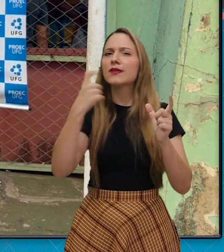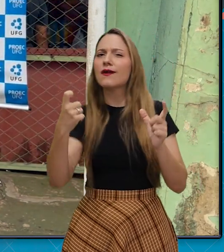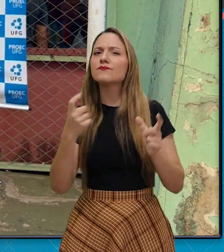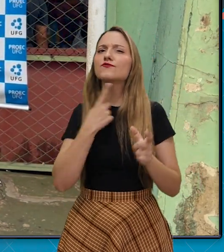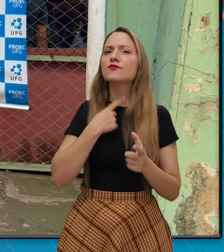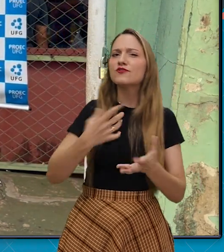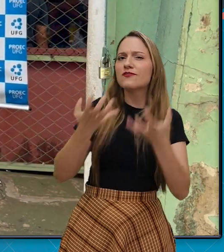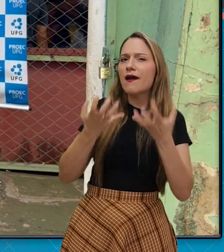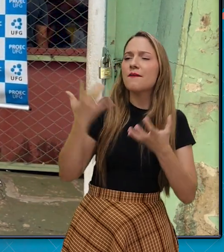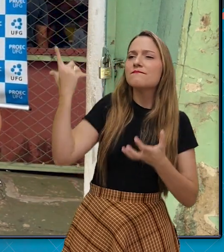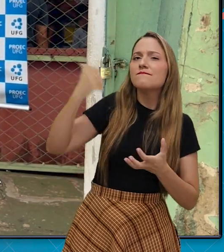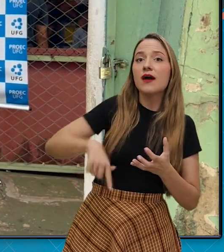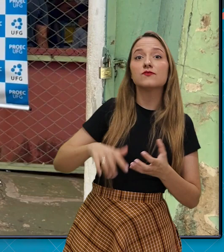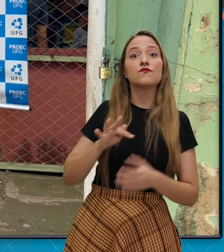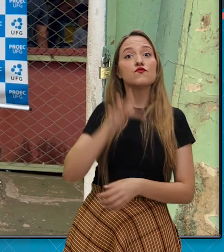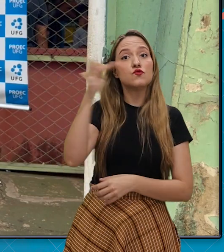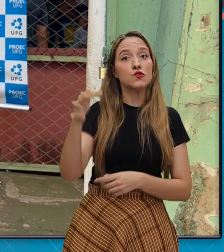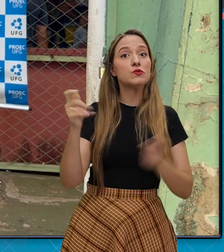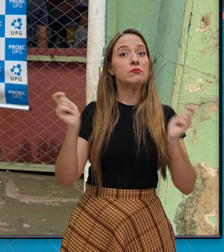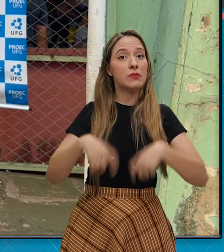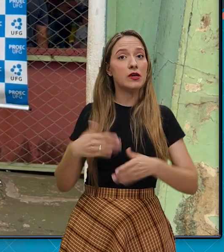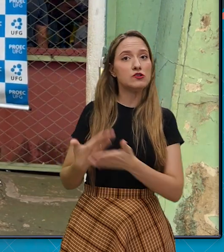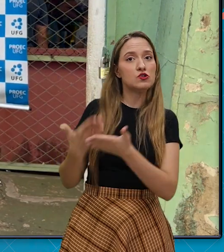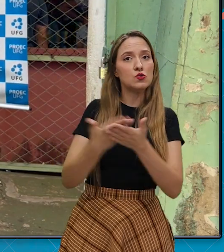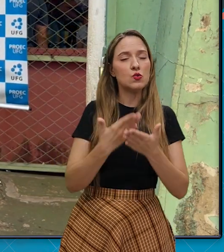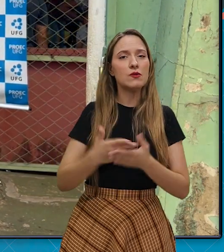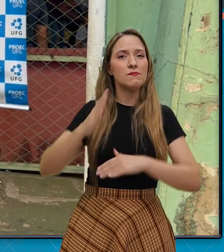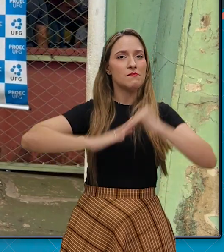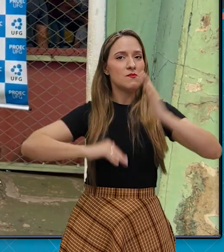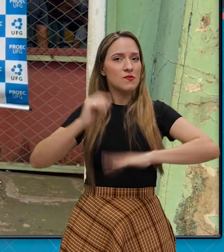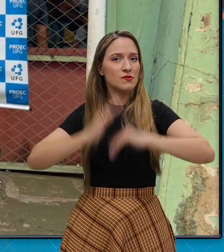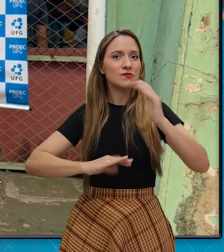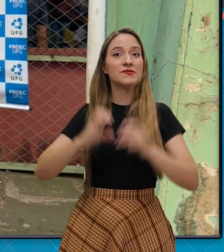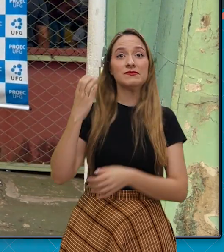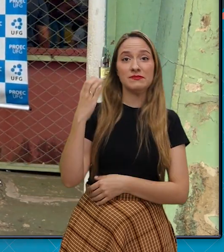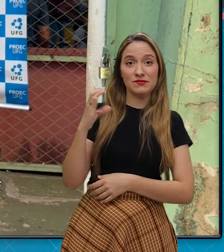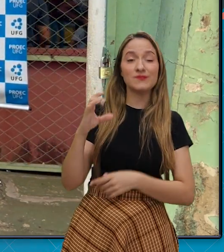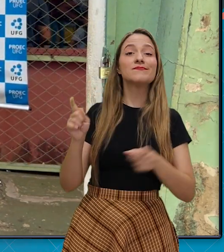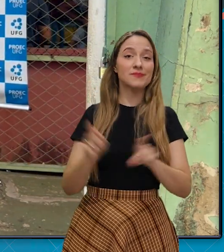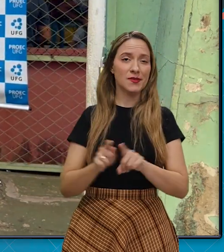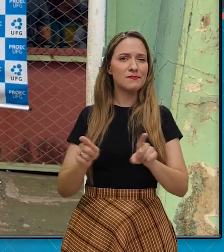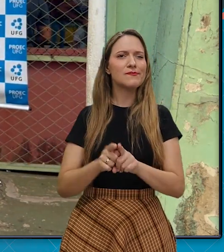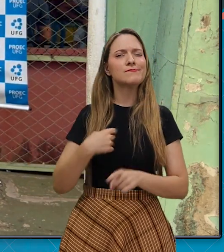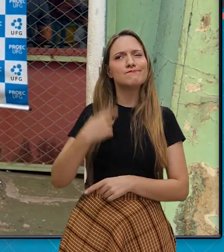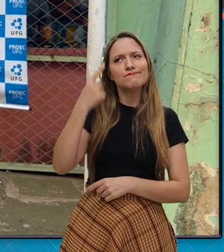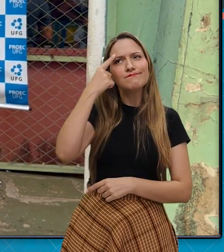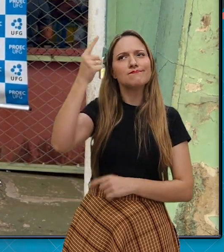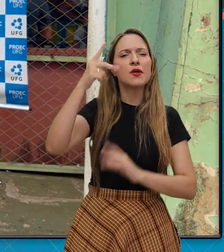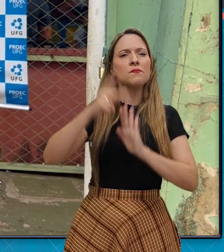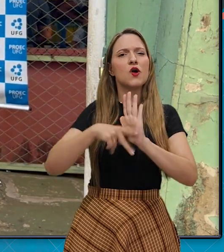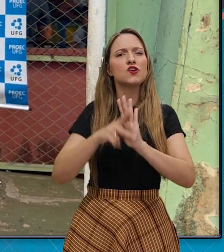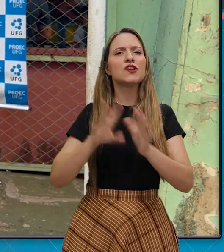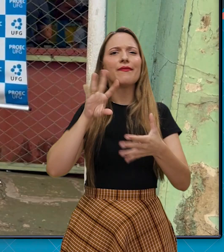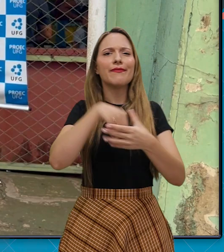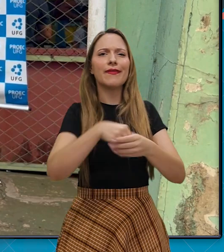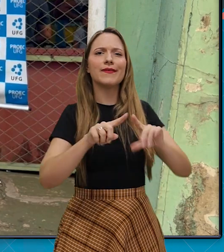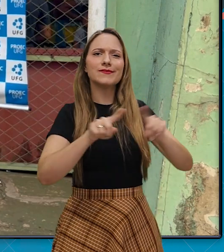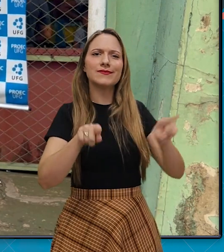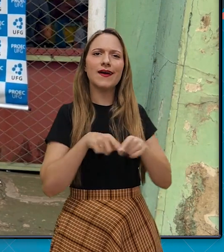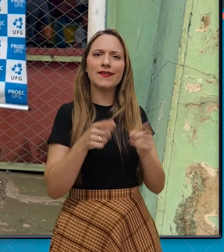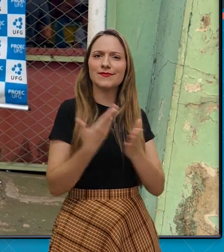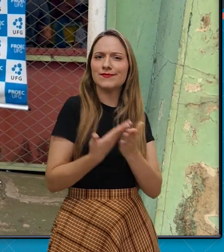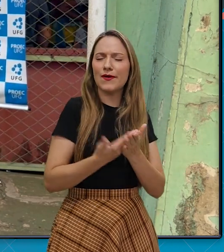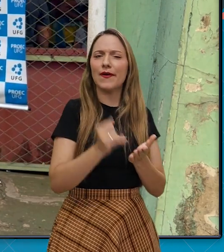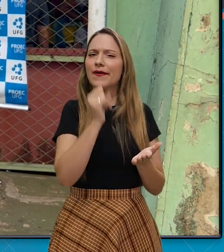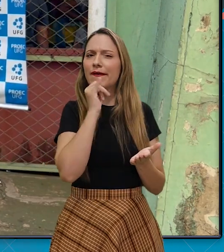mais, em quem sabe irá futuros cientistas, em pensar em projetos que podem ser trabalhados dentro da sala de